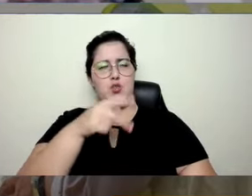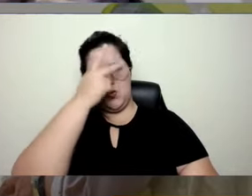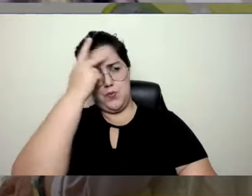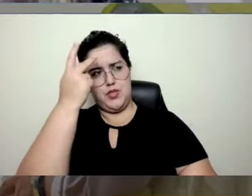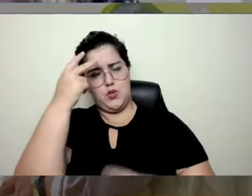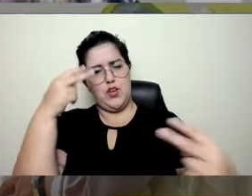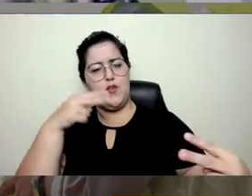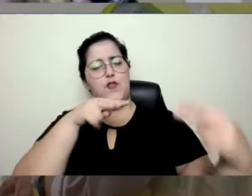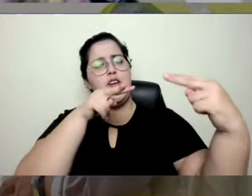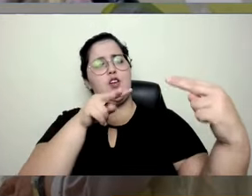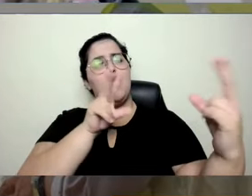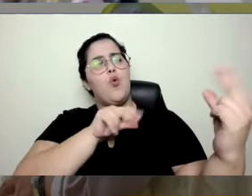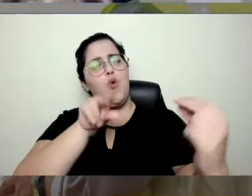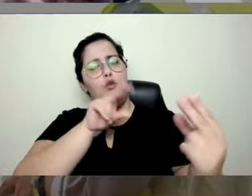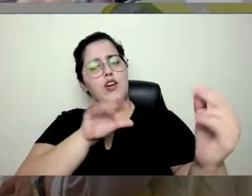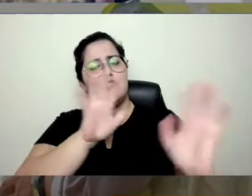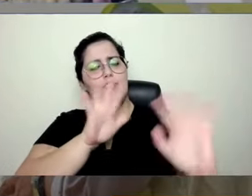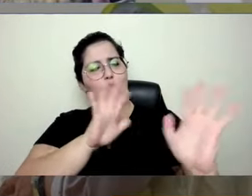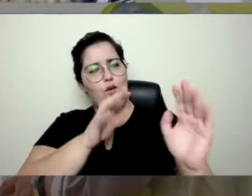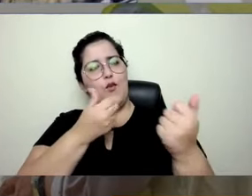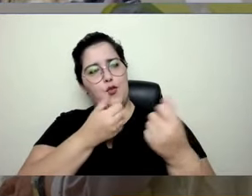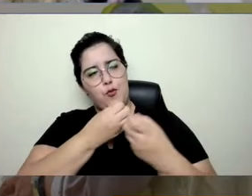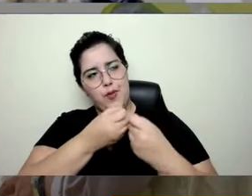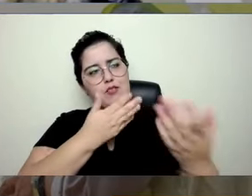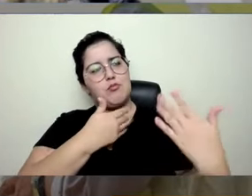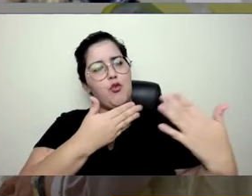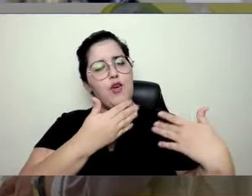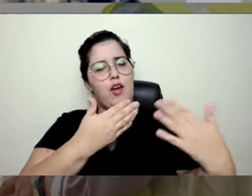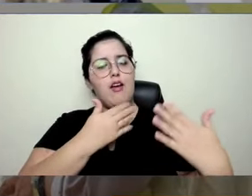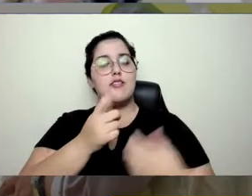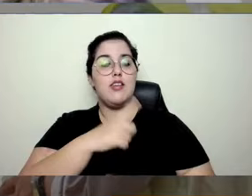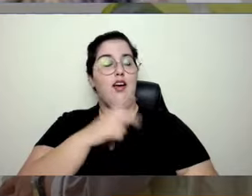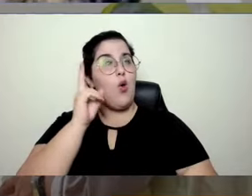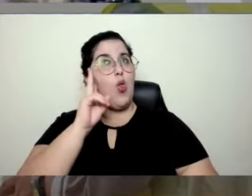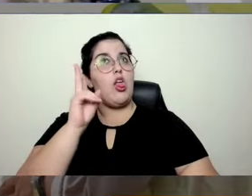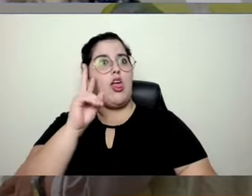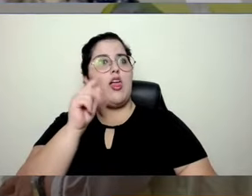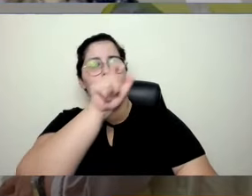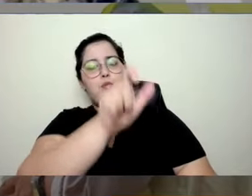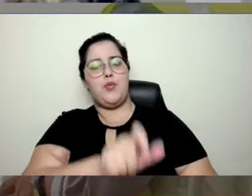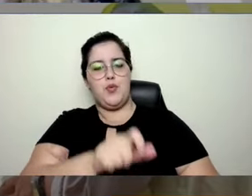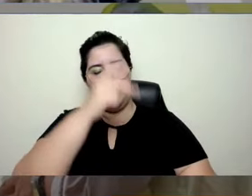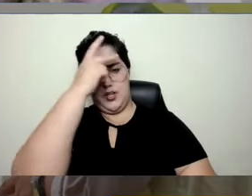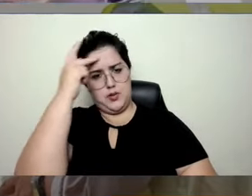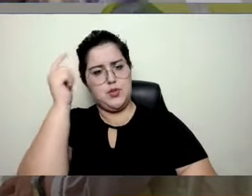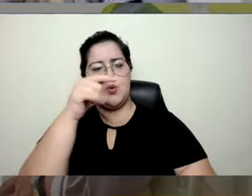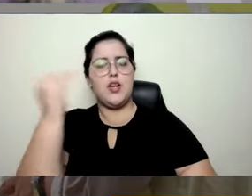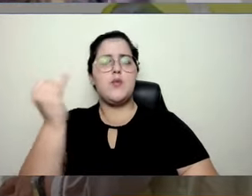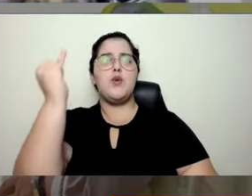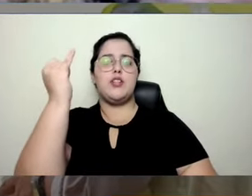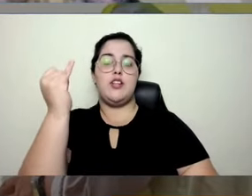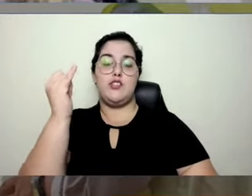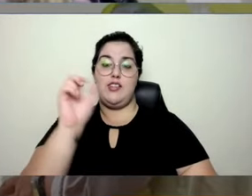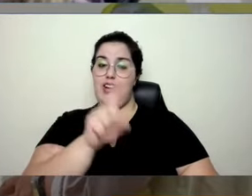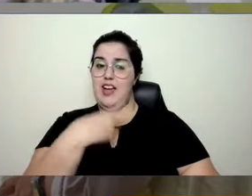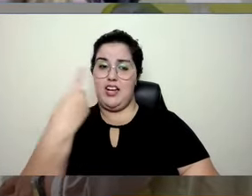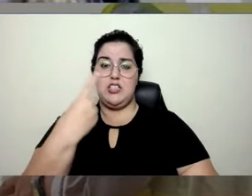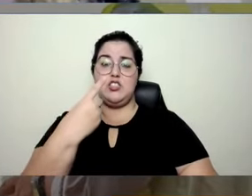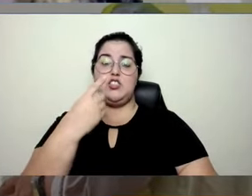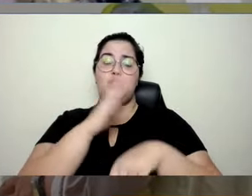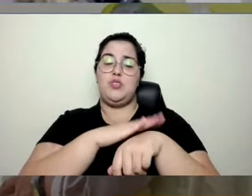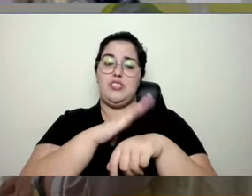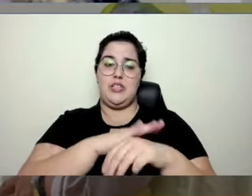dessa pessoa e conversar com essa pessoa e ter o resgate na nossa memória de que essa pessoa importa. Quando você fica vários dias